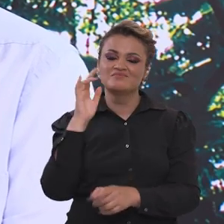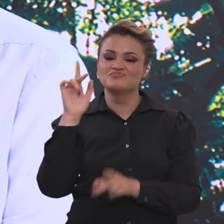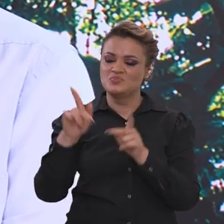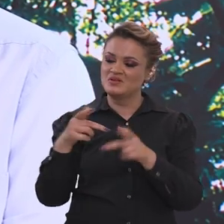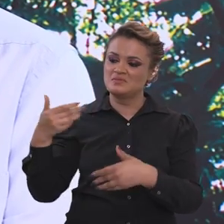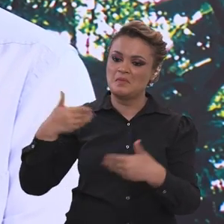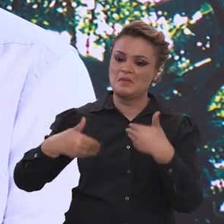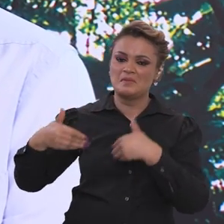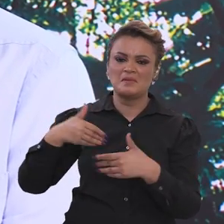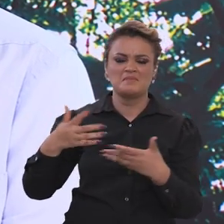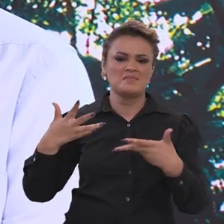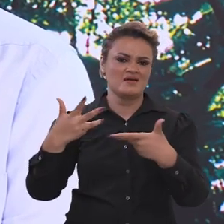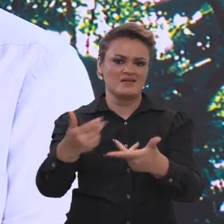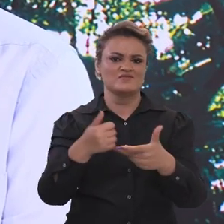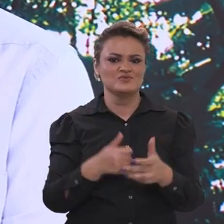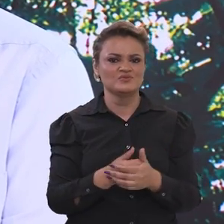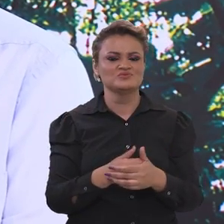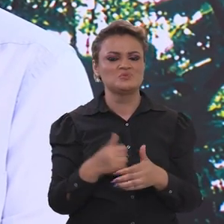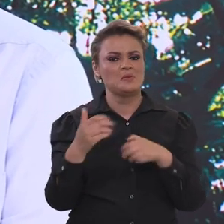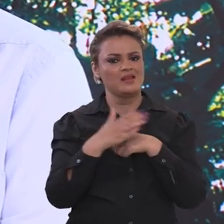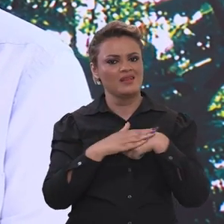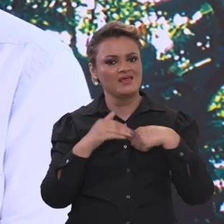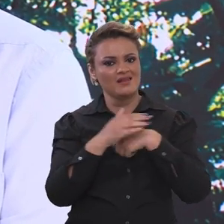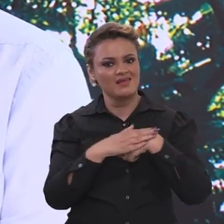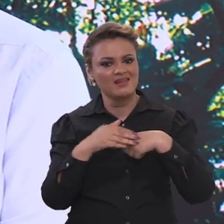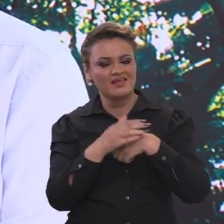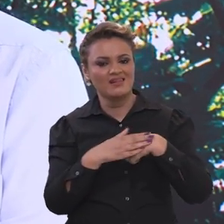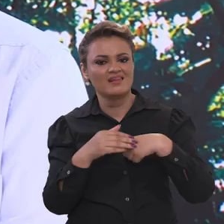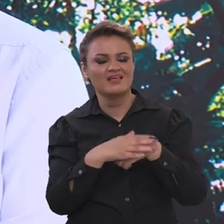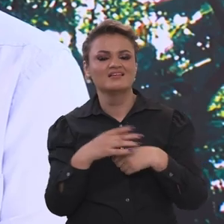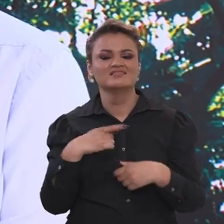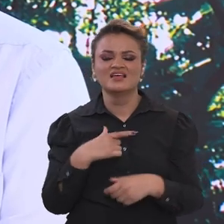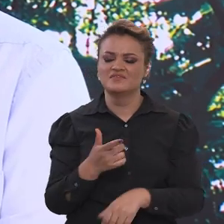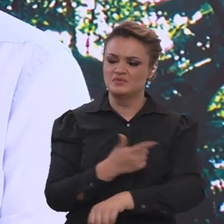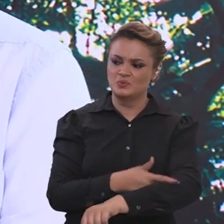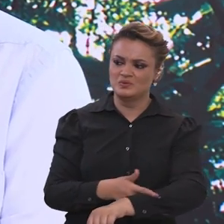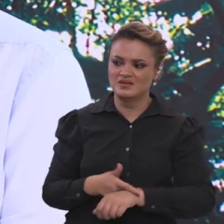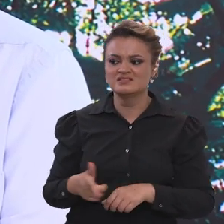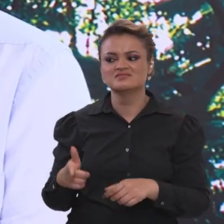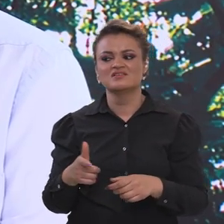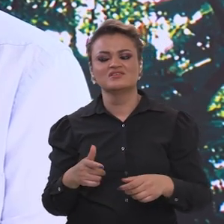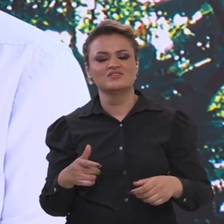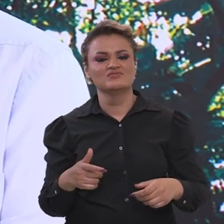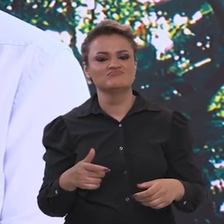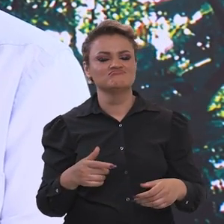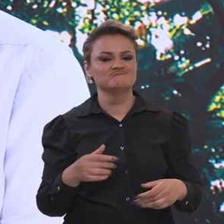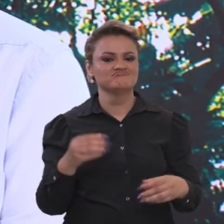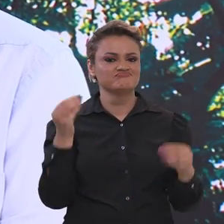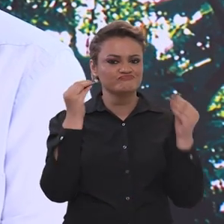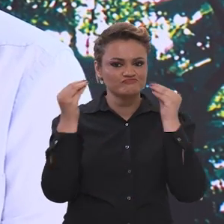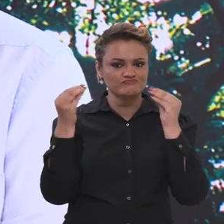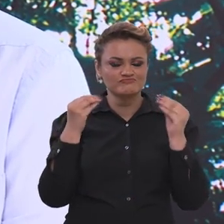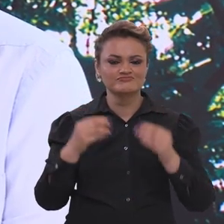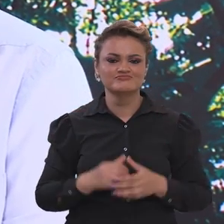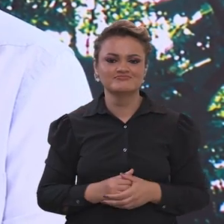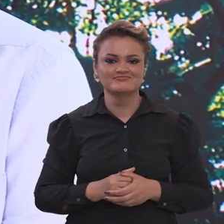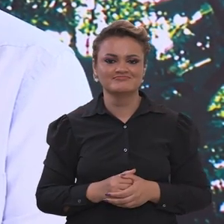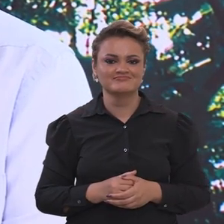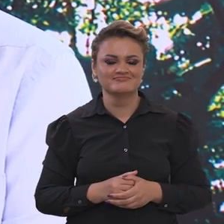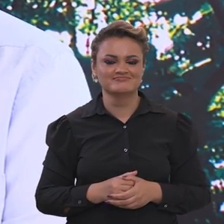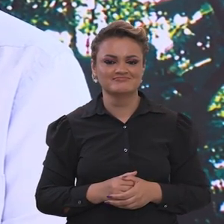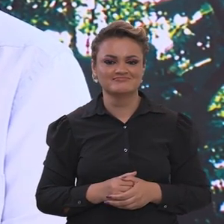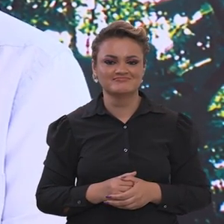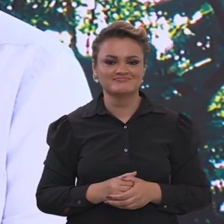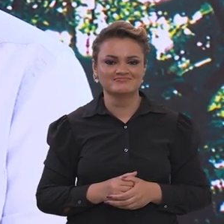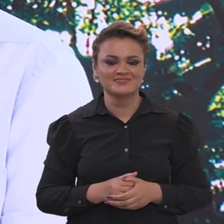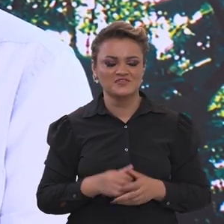e ao Pará, ao povo desse estado maravilhoso que nos recebeu aqui com muita cordialidade, com o seu cheiro, os seus